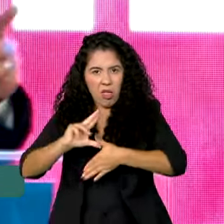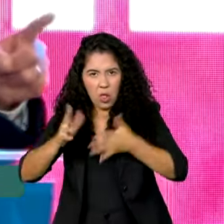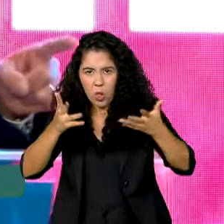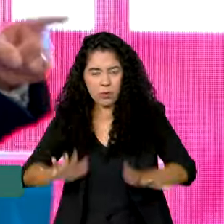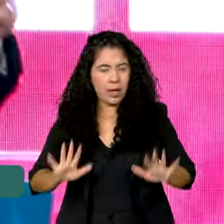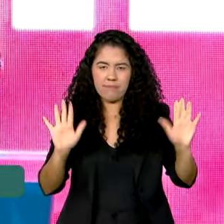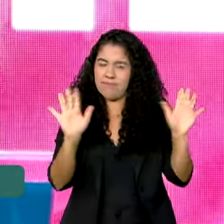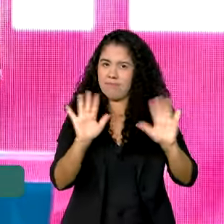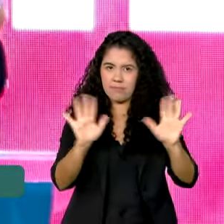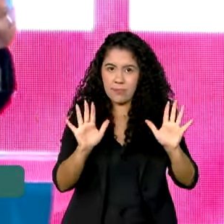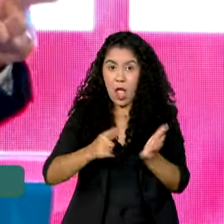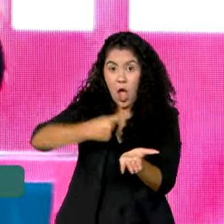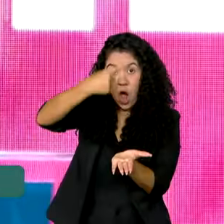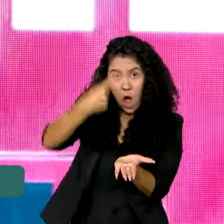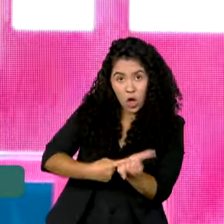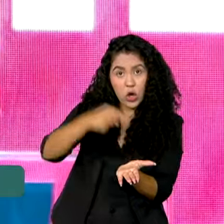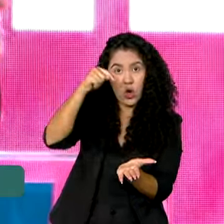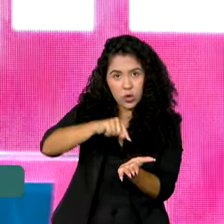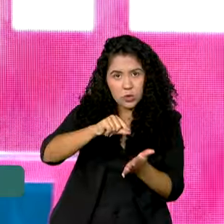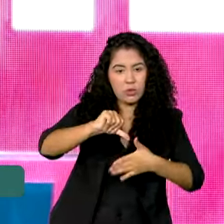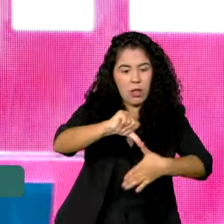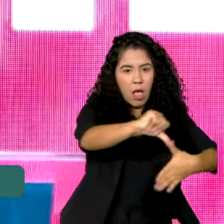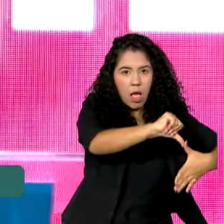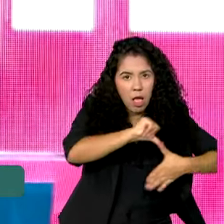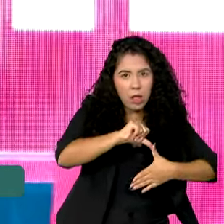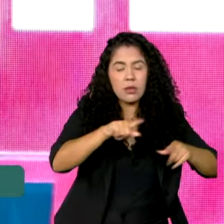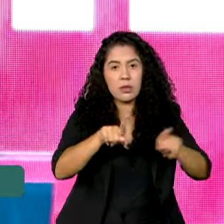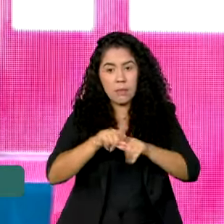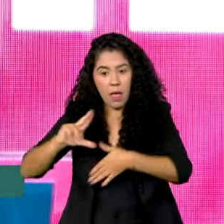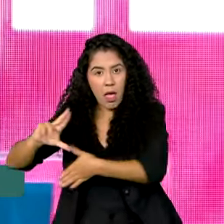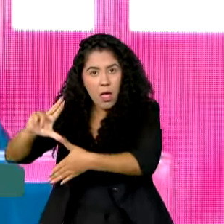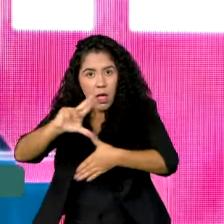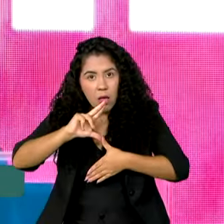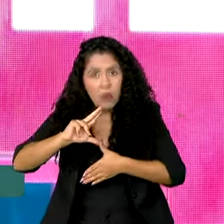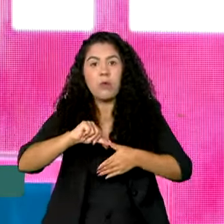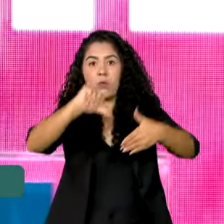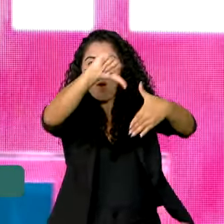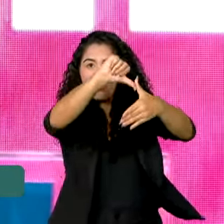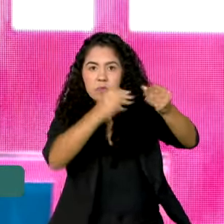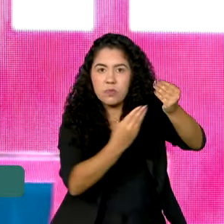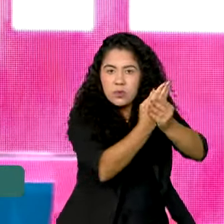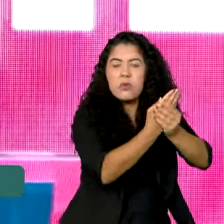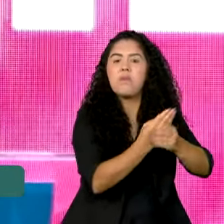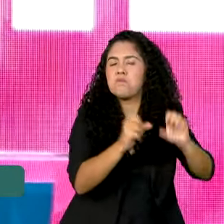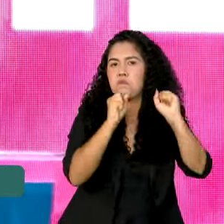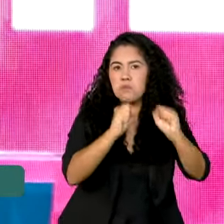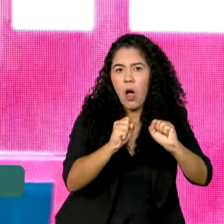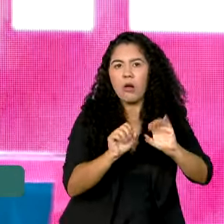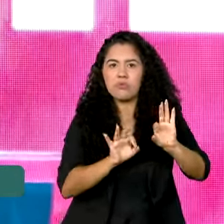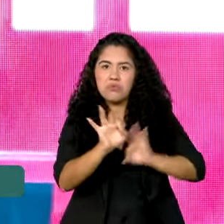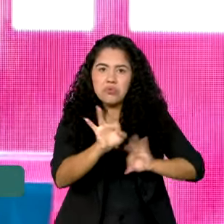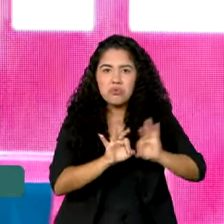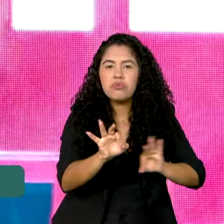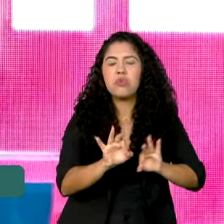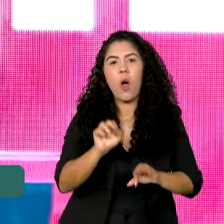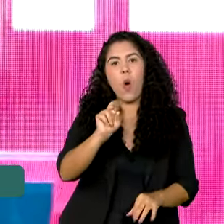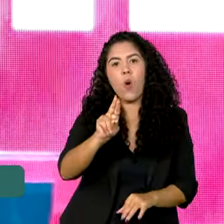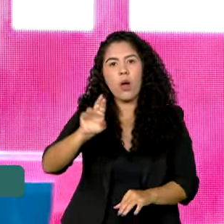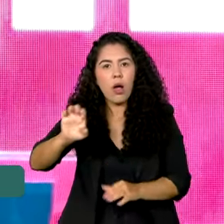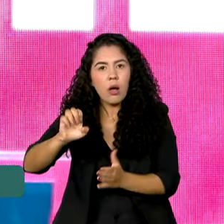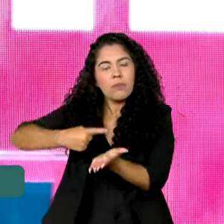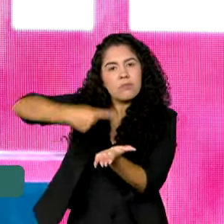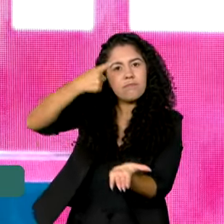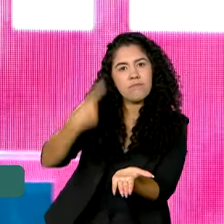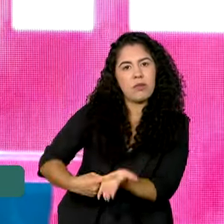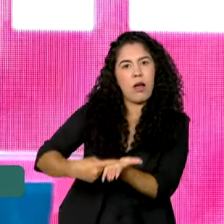E esse acordo da América do Sul, da América Latina com o Mercosul, pode ser estendido para um acordo da União Europeia, com a